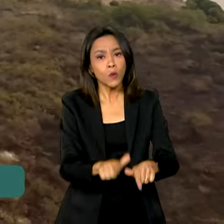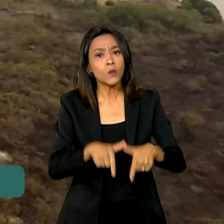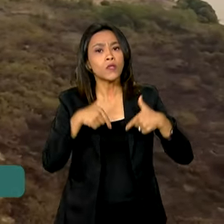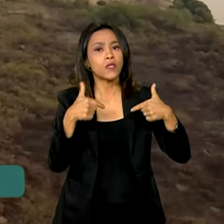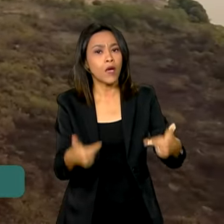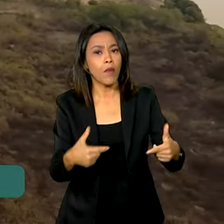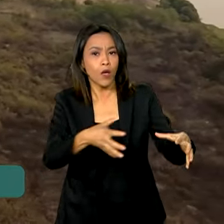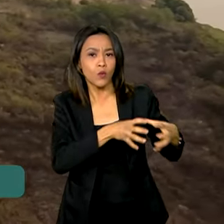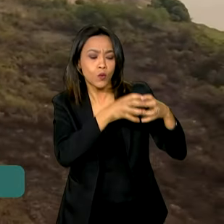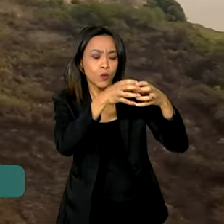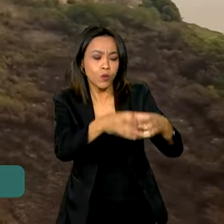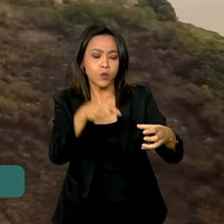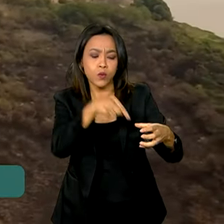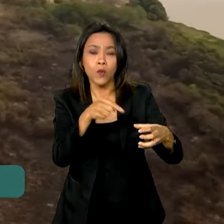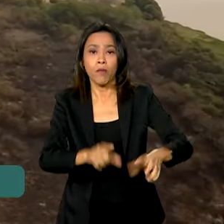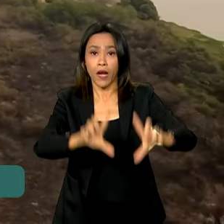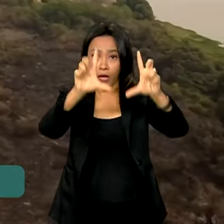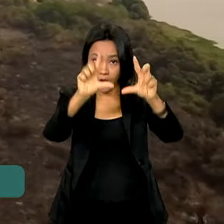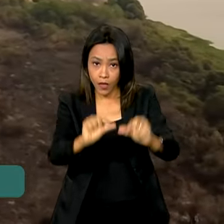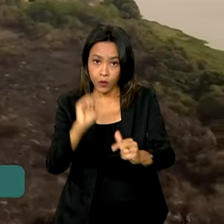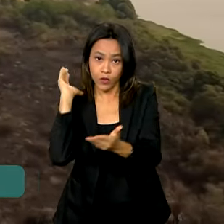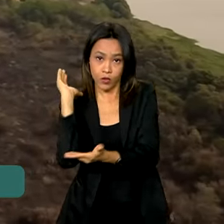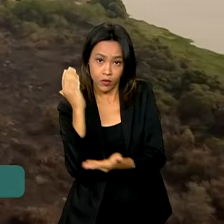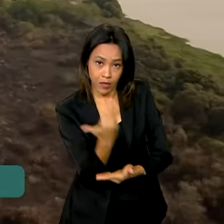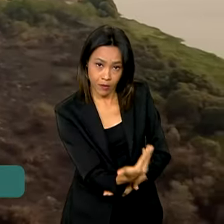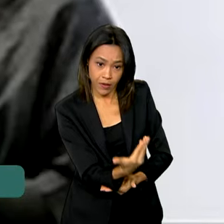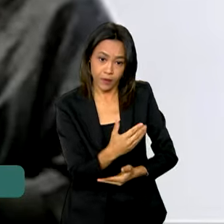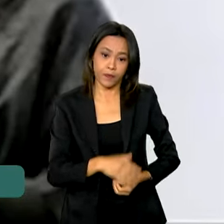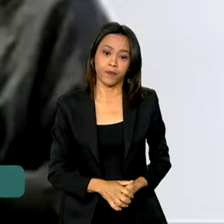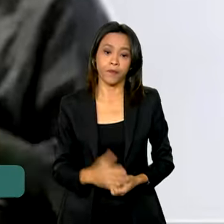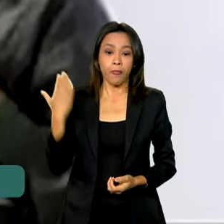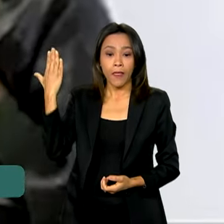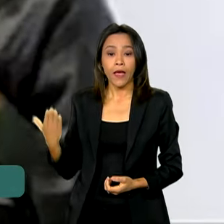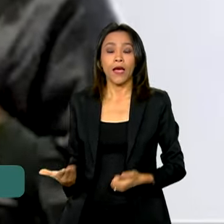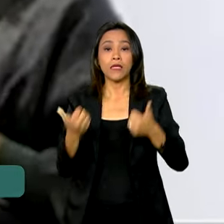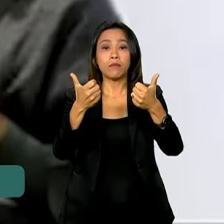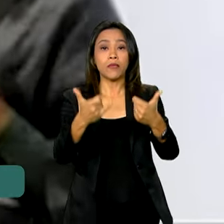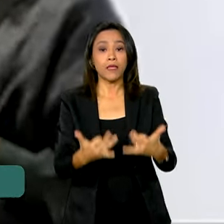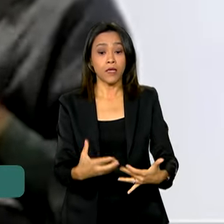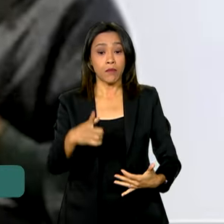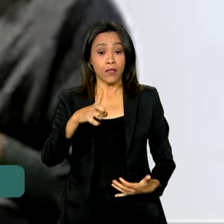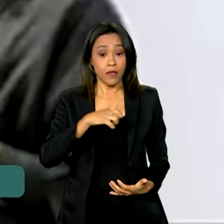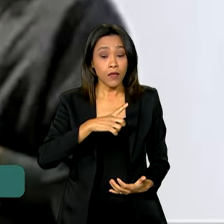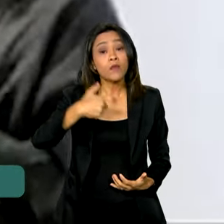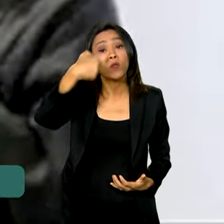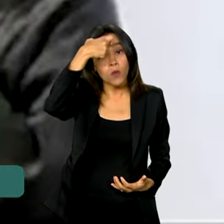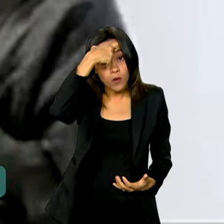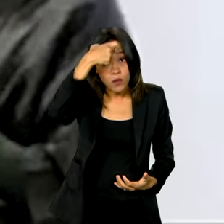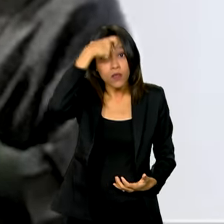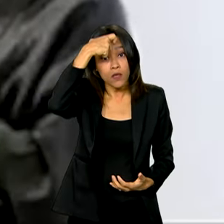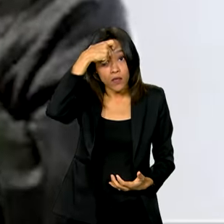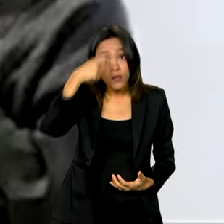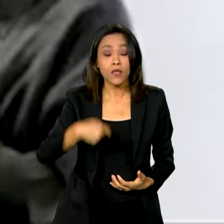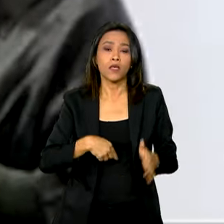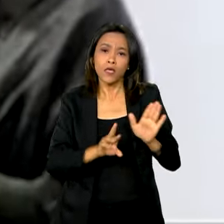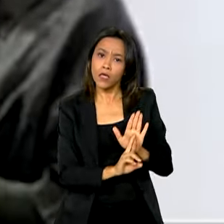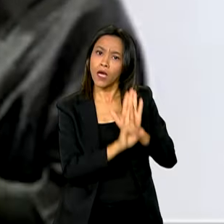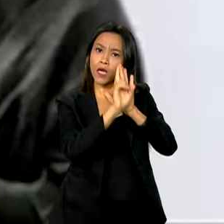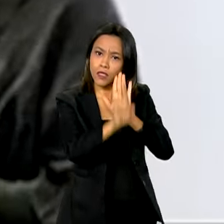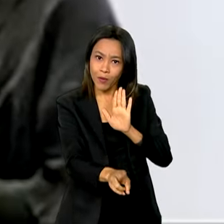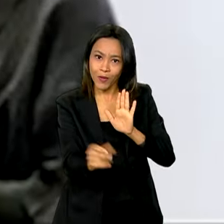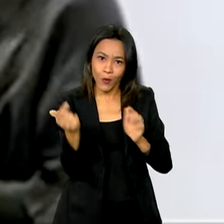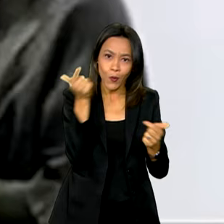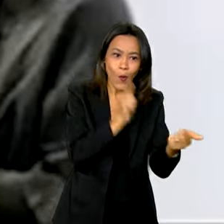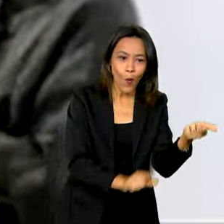equipes na redução do desmatamento. Temos muita consciência e muita consciência de que os resultados que estamos